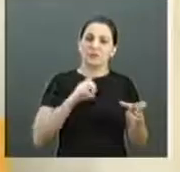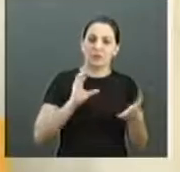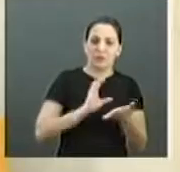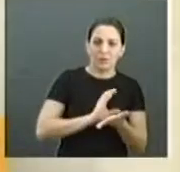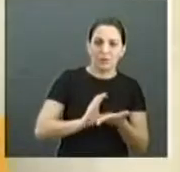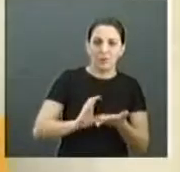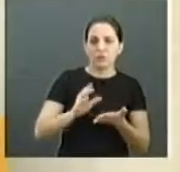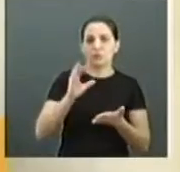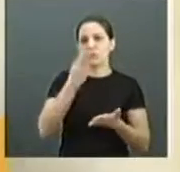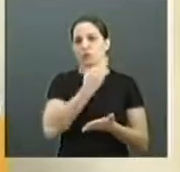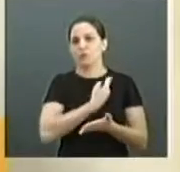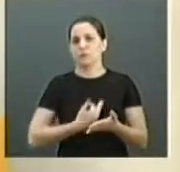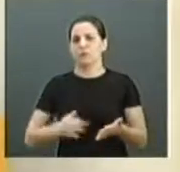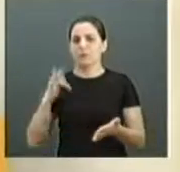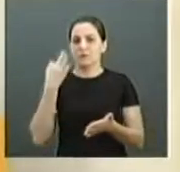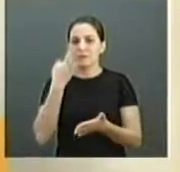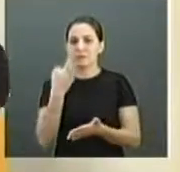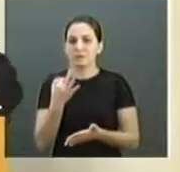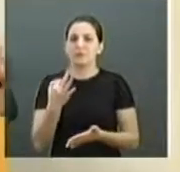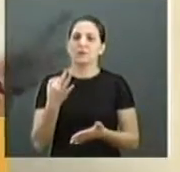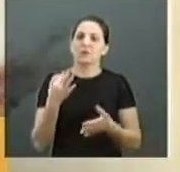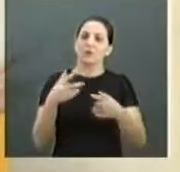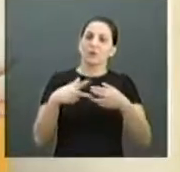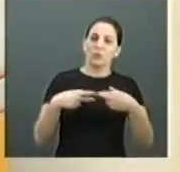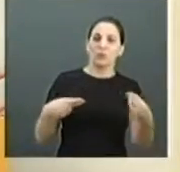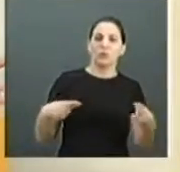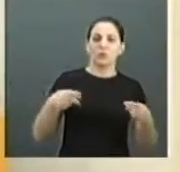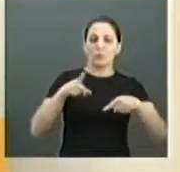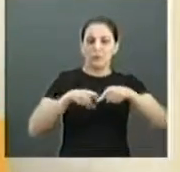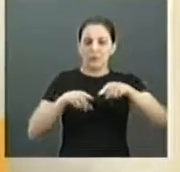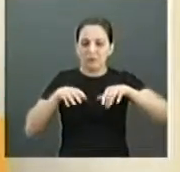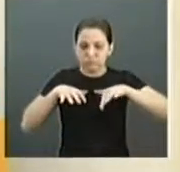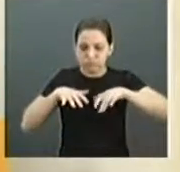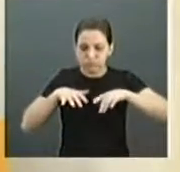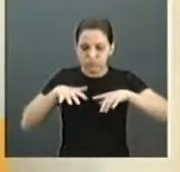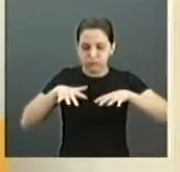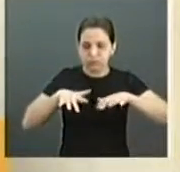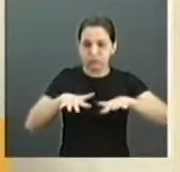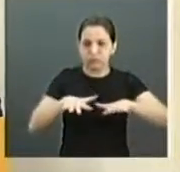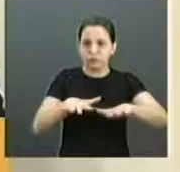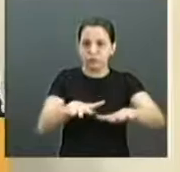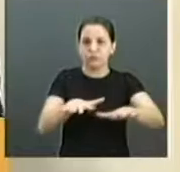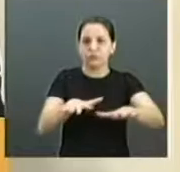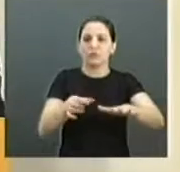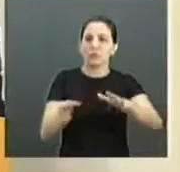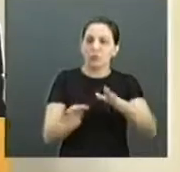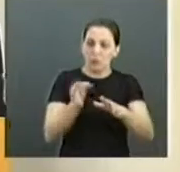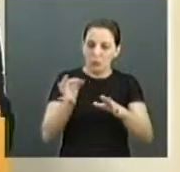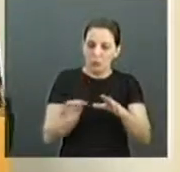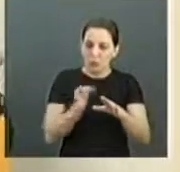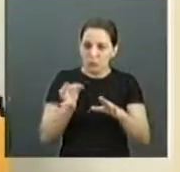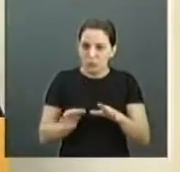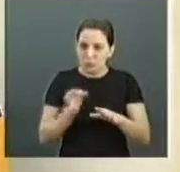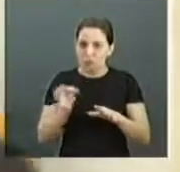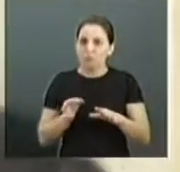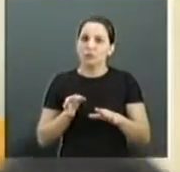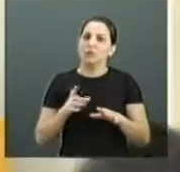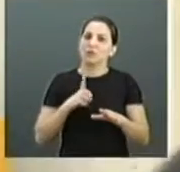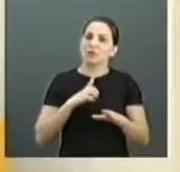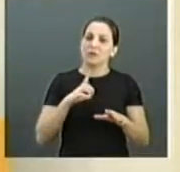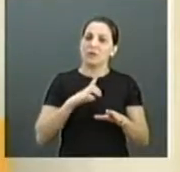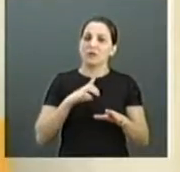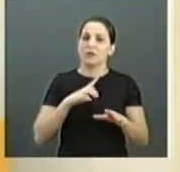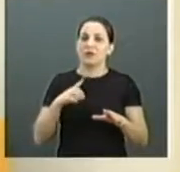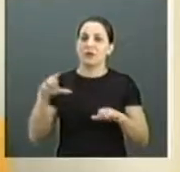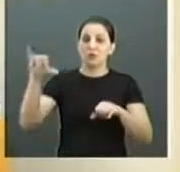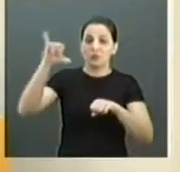do governo federal, tem uma série de máquinas de costura que foram compradas, novinhas estão paradas, encostadas lá cheia de pó no centro